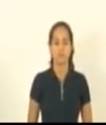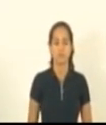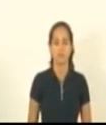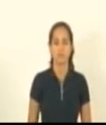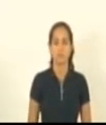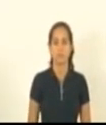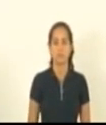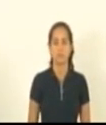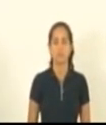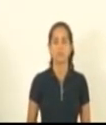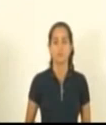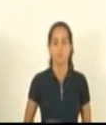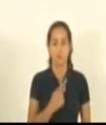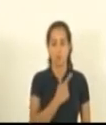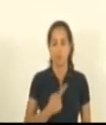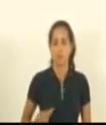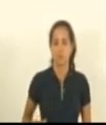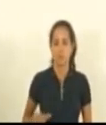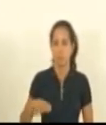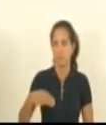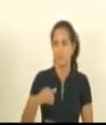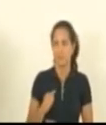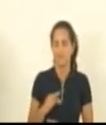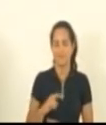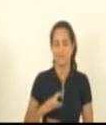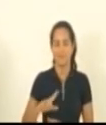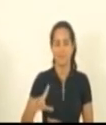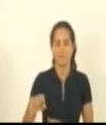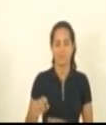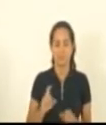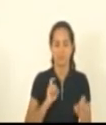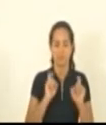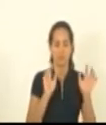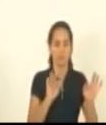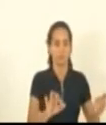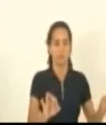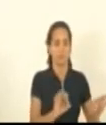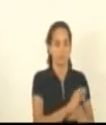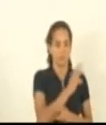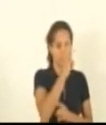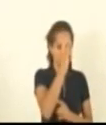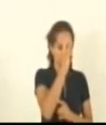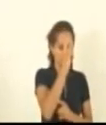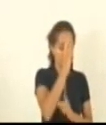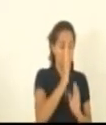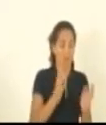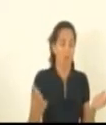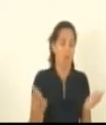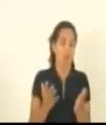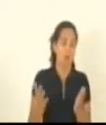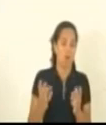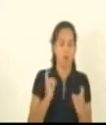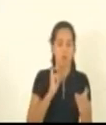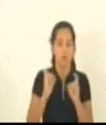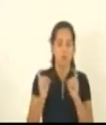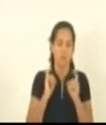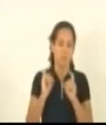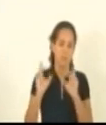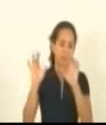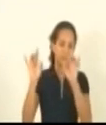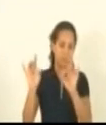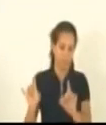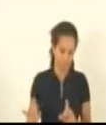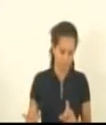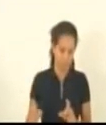o presidente Marcelo Santos encerrou a sessão ordinária desta terça-feira e convocou uma sessão extraordinária na